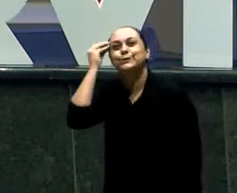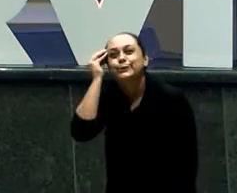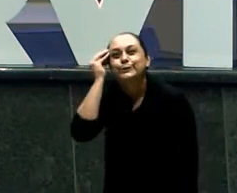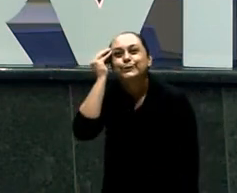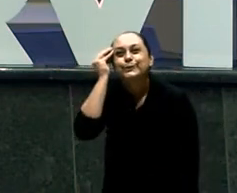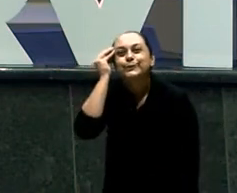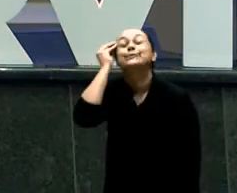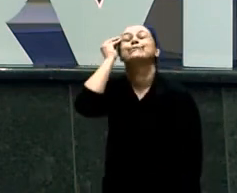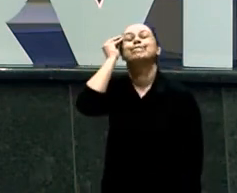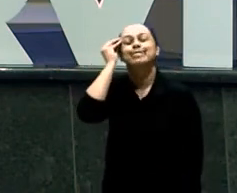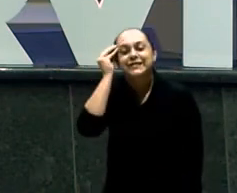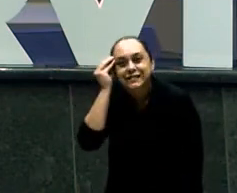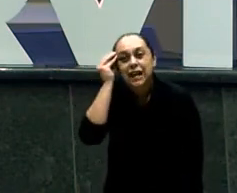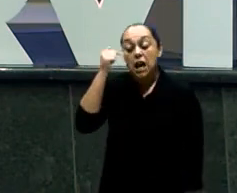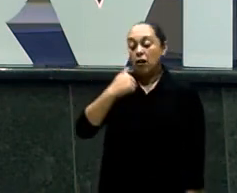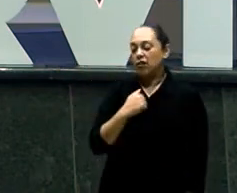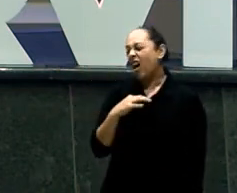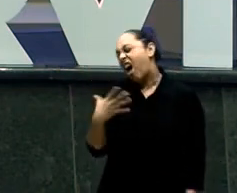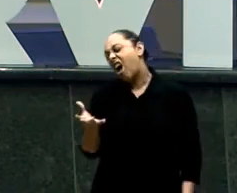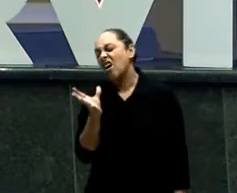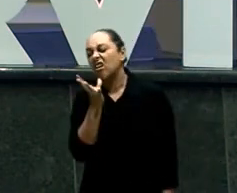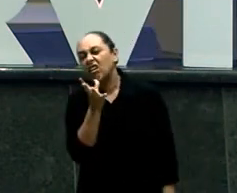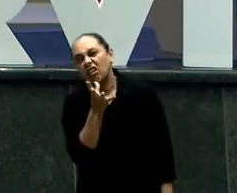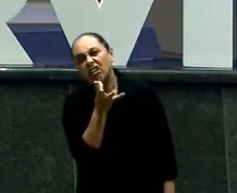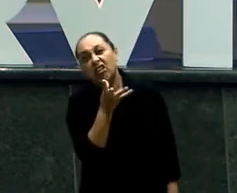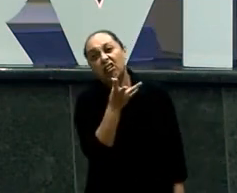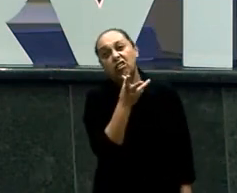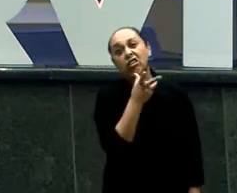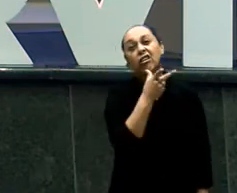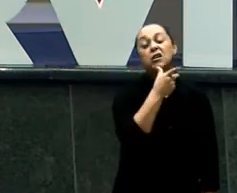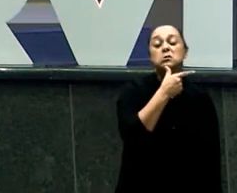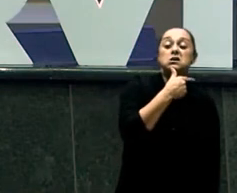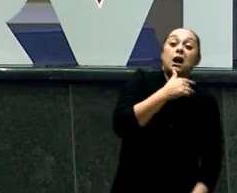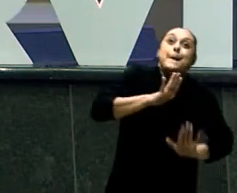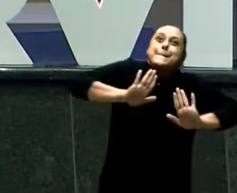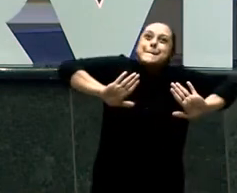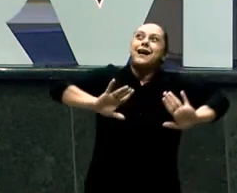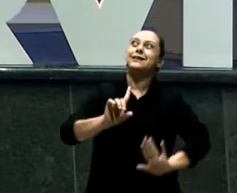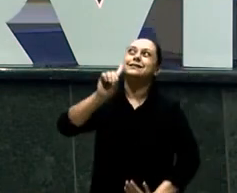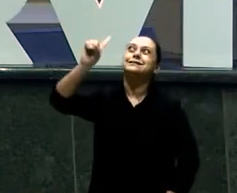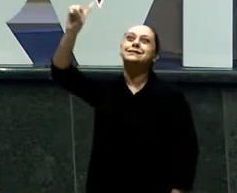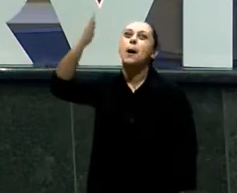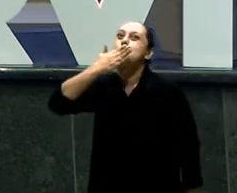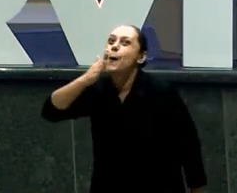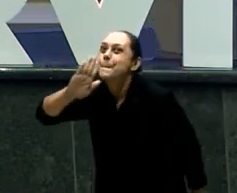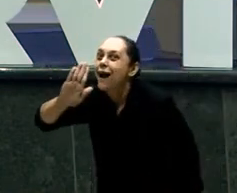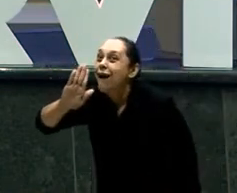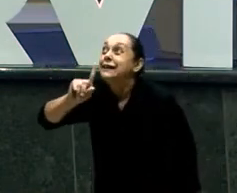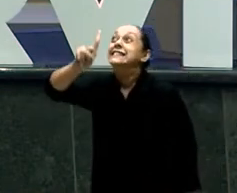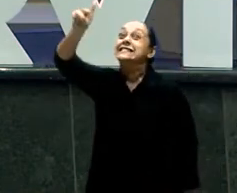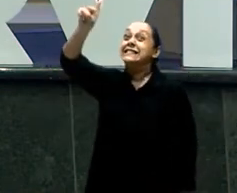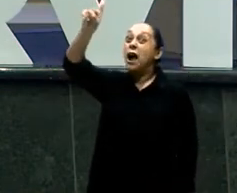demora Na nossa visão De não chegar Aquilo que Deus Prometeu A gente acaba Esquecendo E quando Se cumpre A